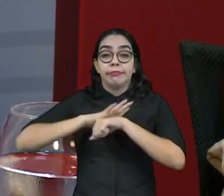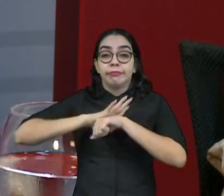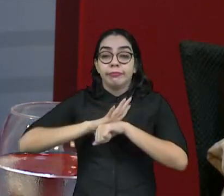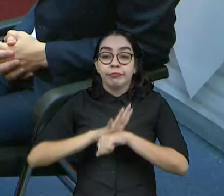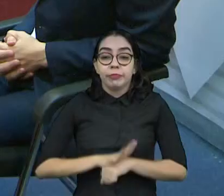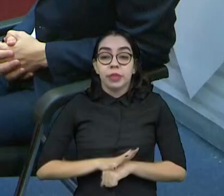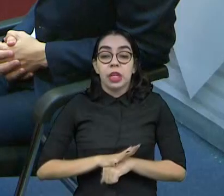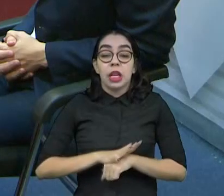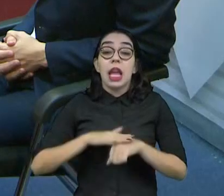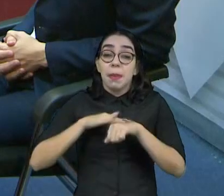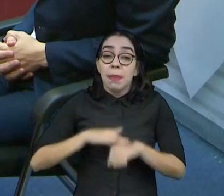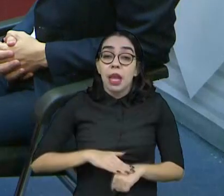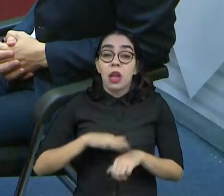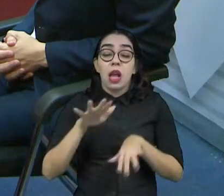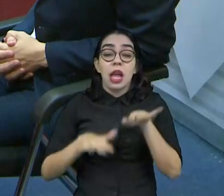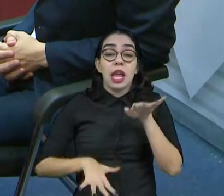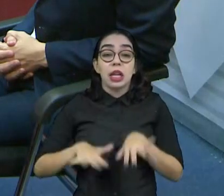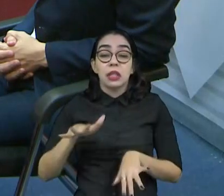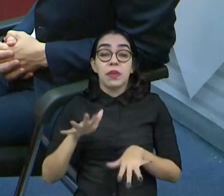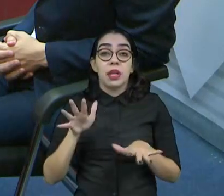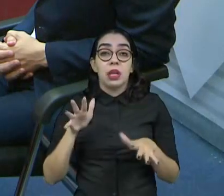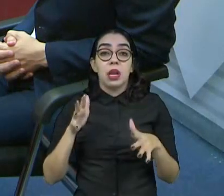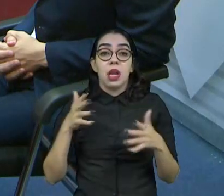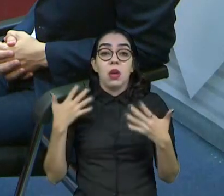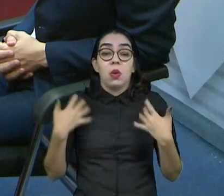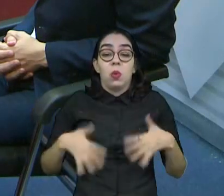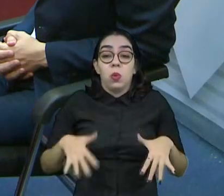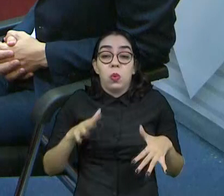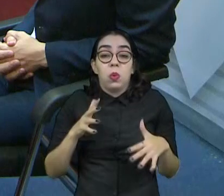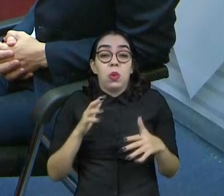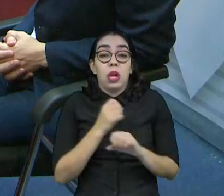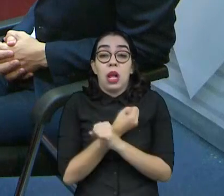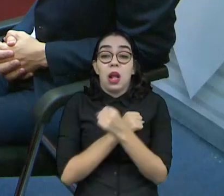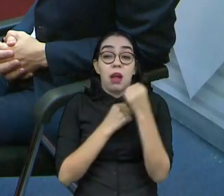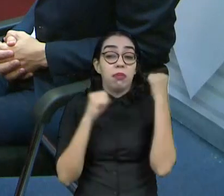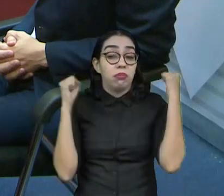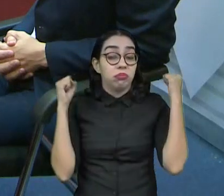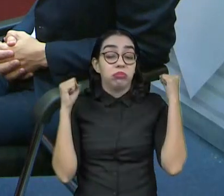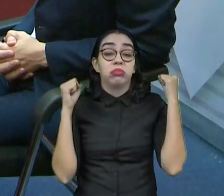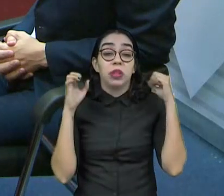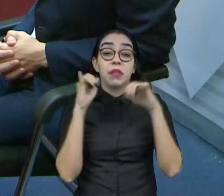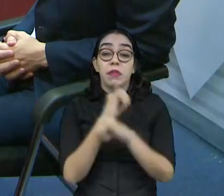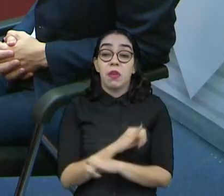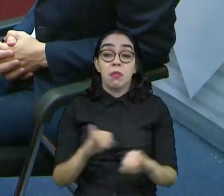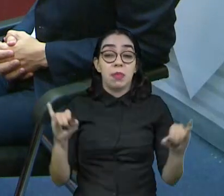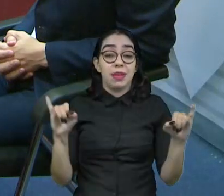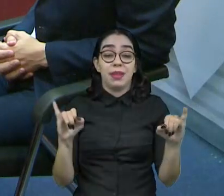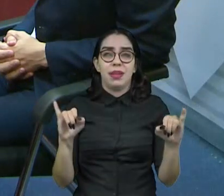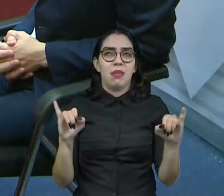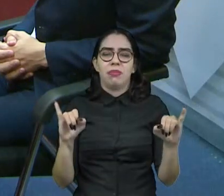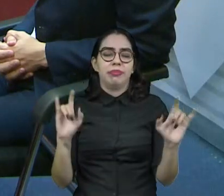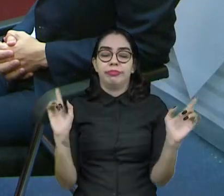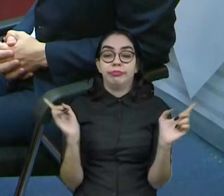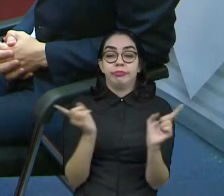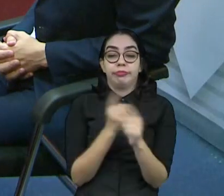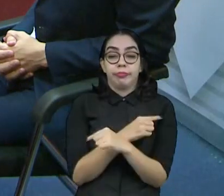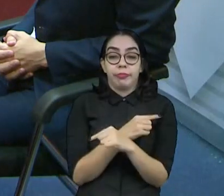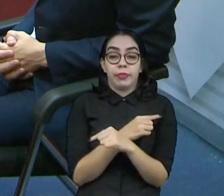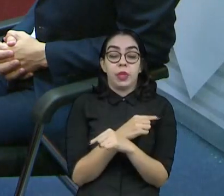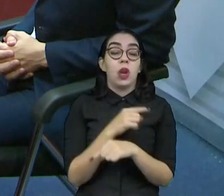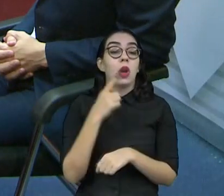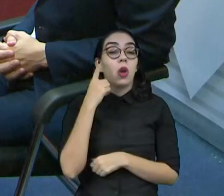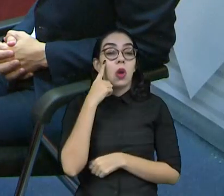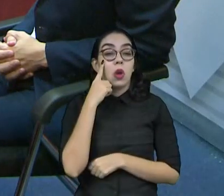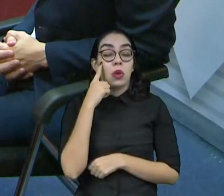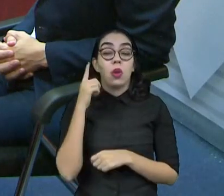informação... E isso, ao invés de fomentar informação para as pessoas, está tendo o efeito contrário. E a gente está vendo isso nessa